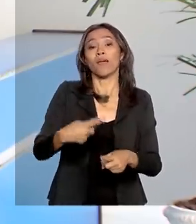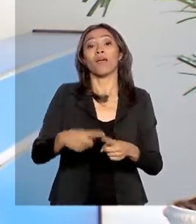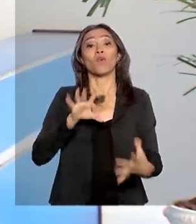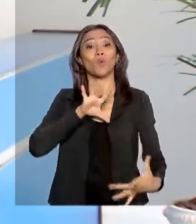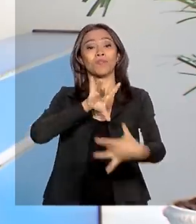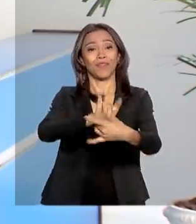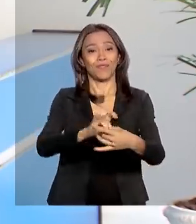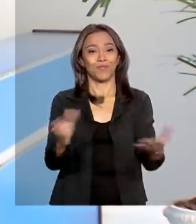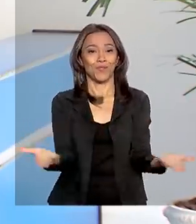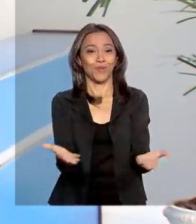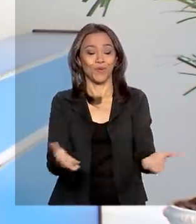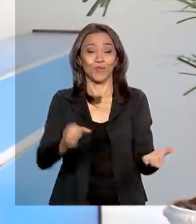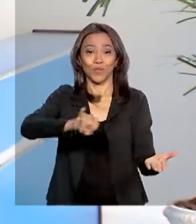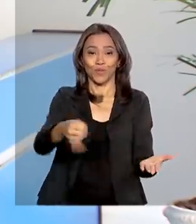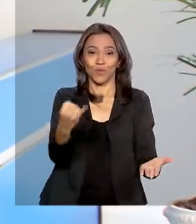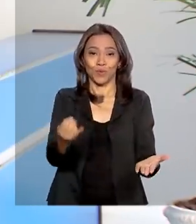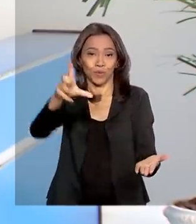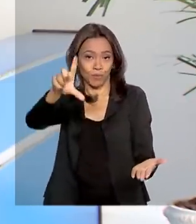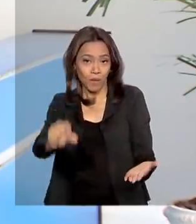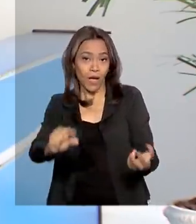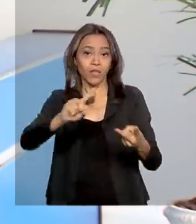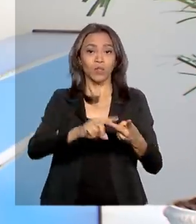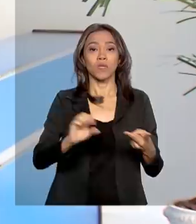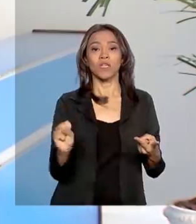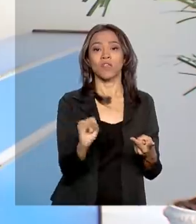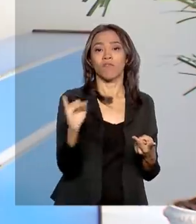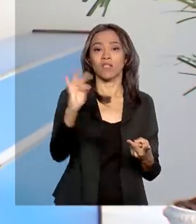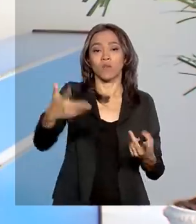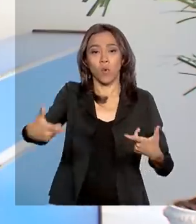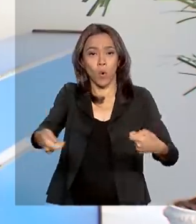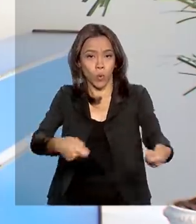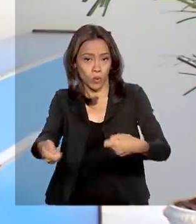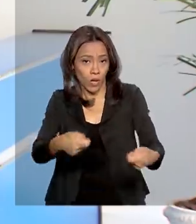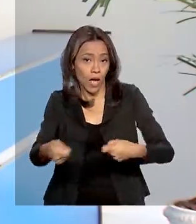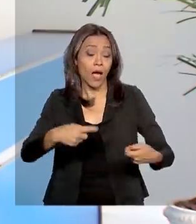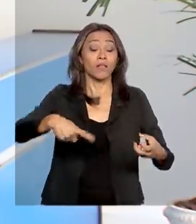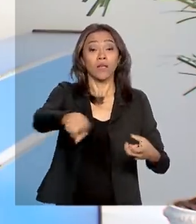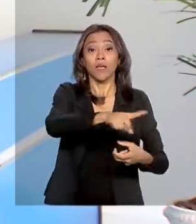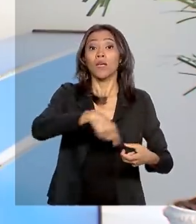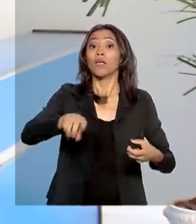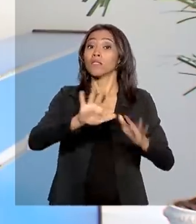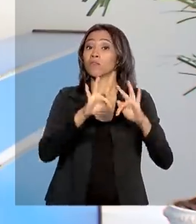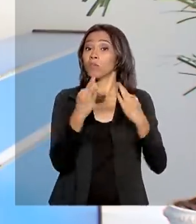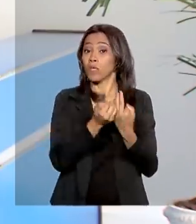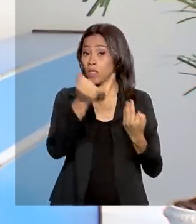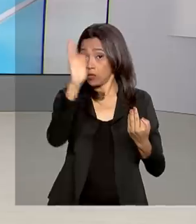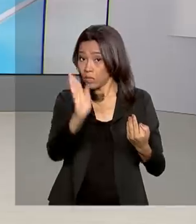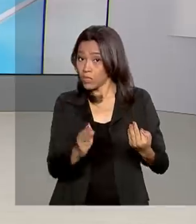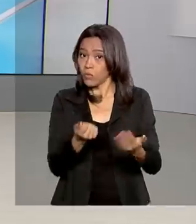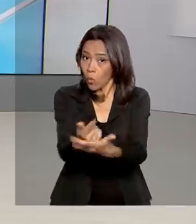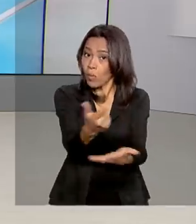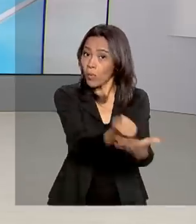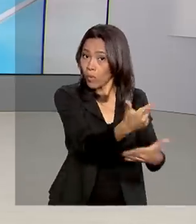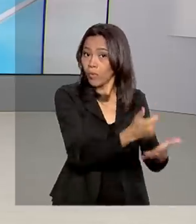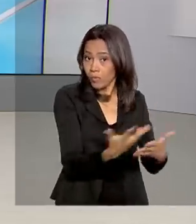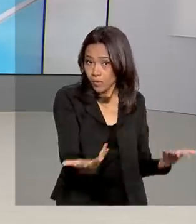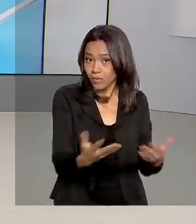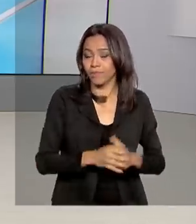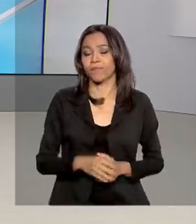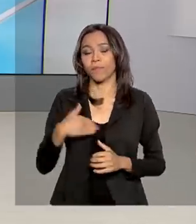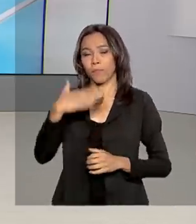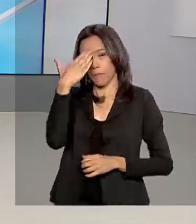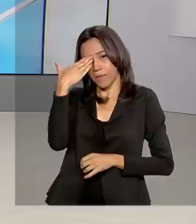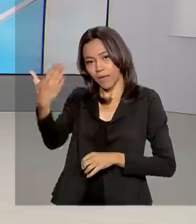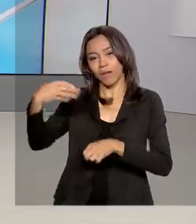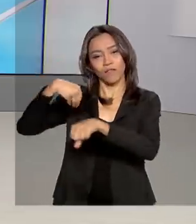baixos, inflação controlada e maior consumo das famílias brasileiras. Renata. Obrigada, Flávia, pelas suas